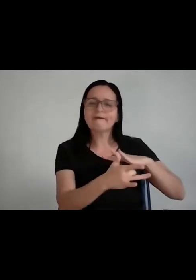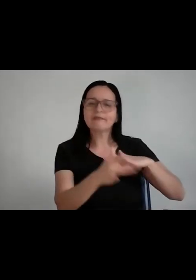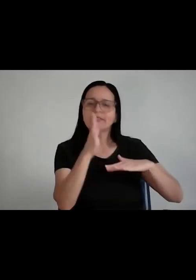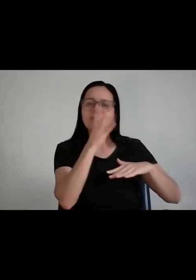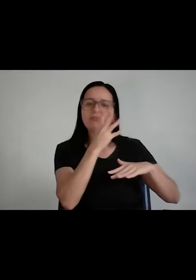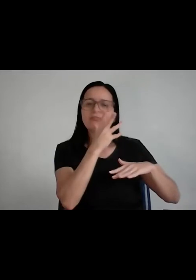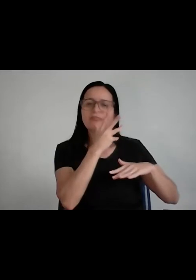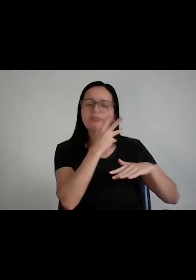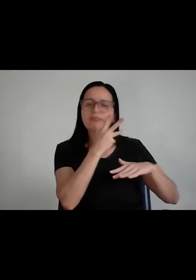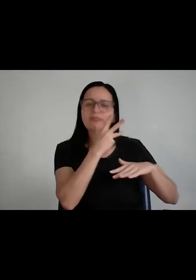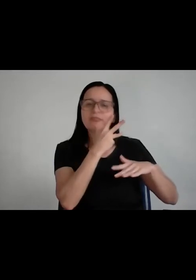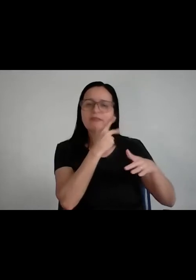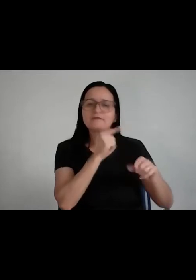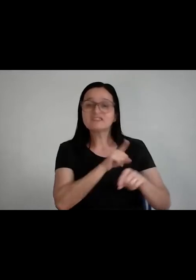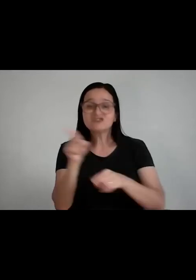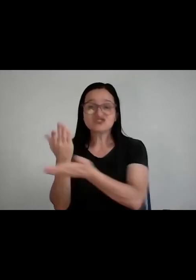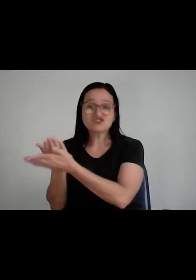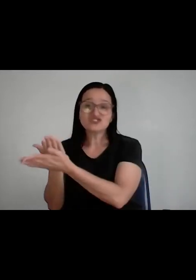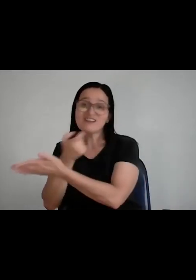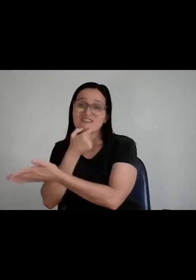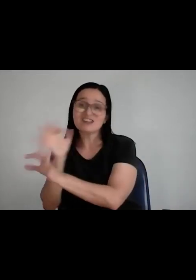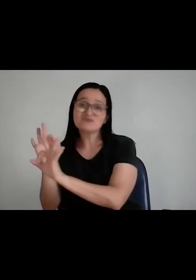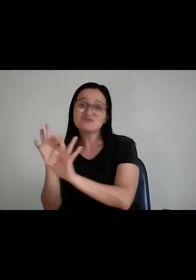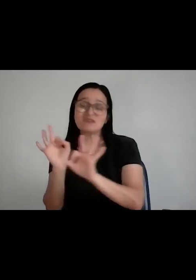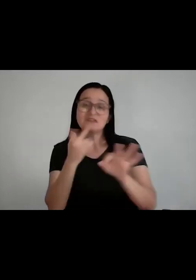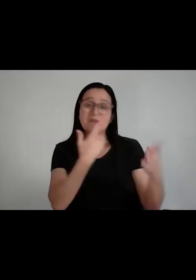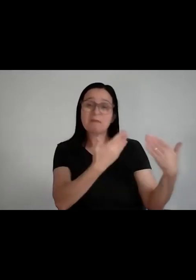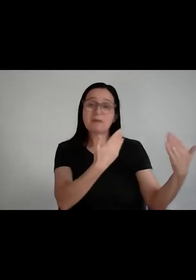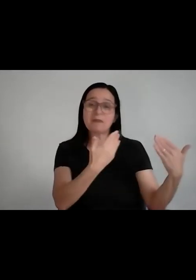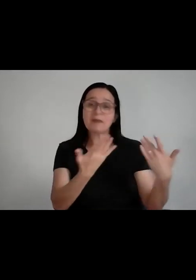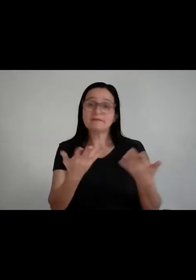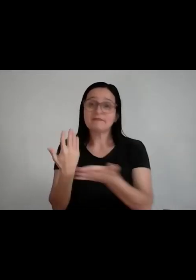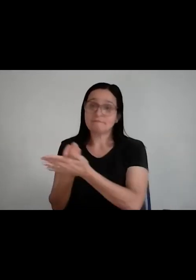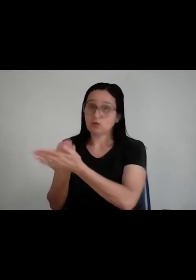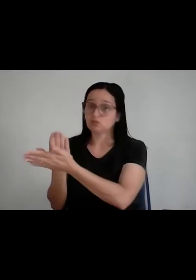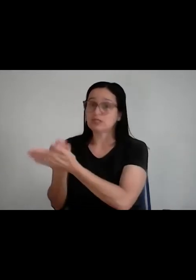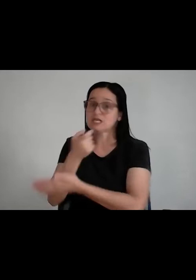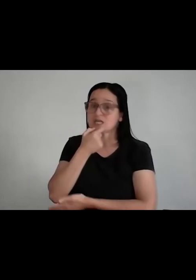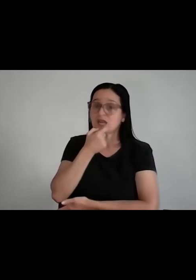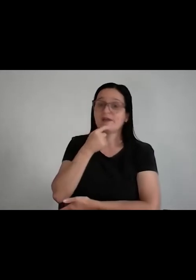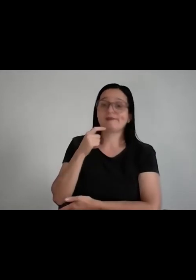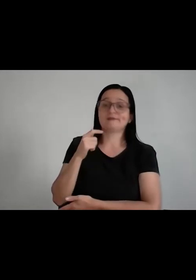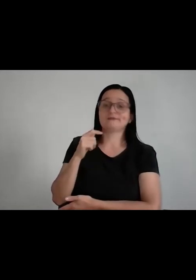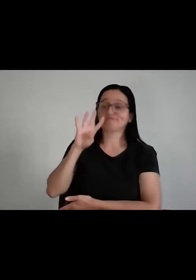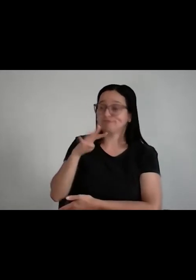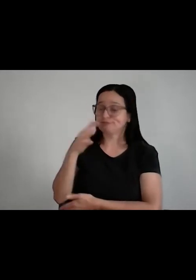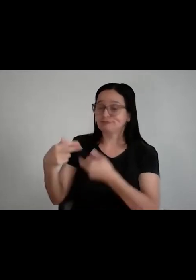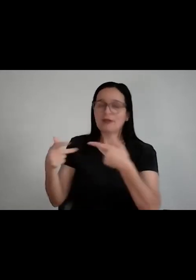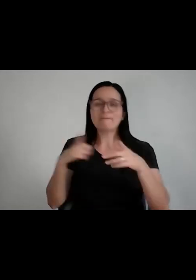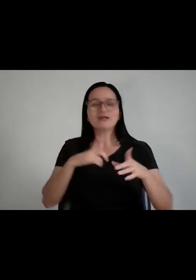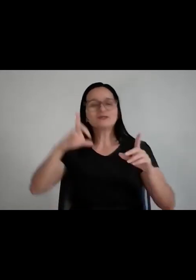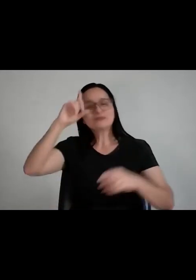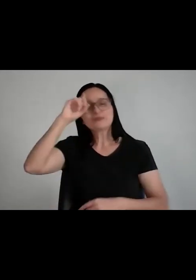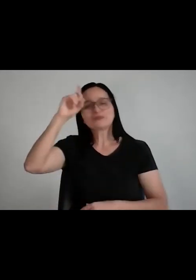aquele inglês para aprender lá e você não está estudando o diabo do inglês nem do Excel, mas você está ativo todo dia fazendo stories lá no Instagram, que eu sei.